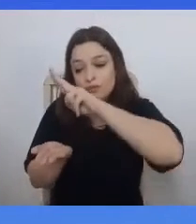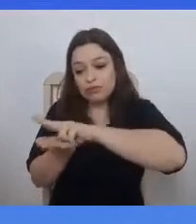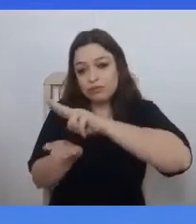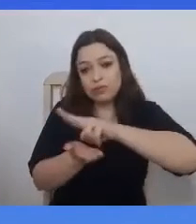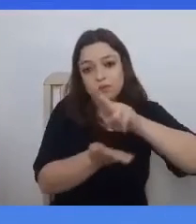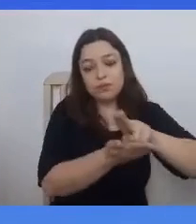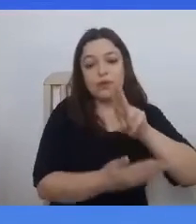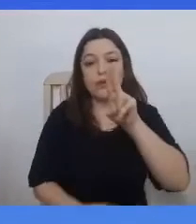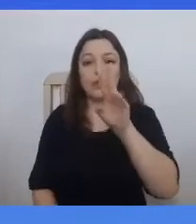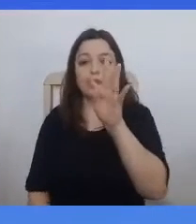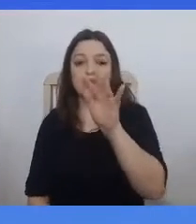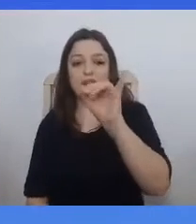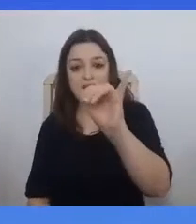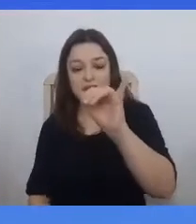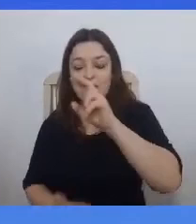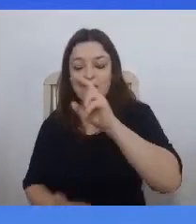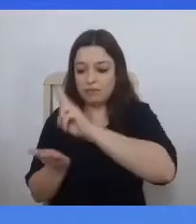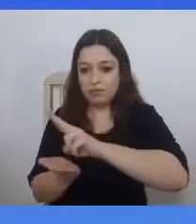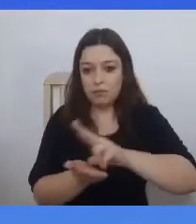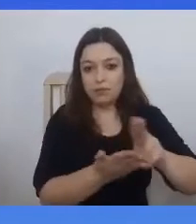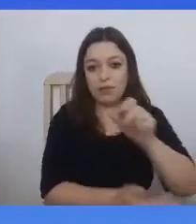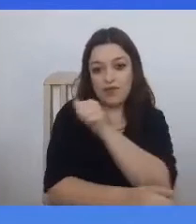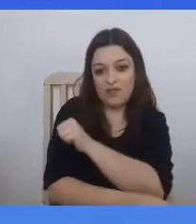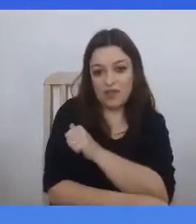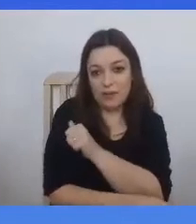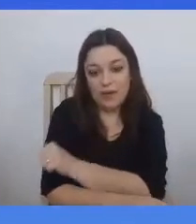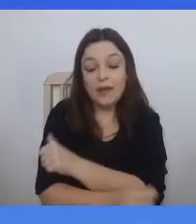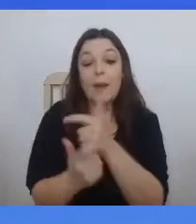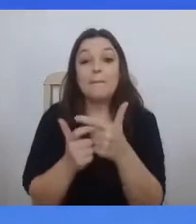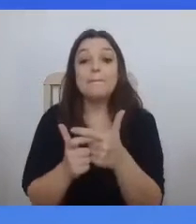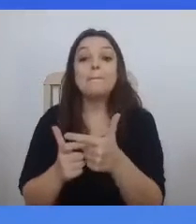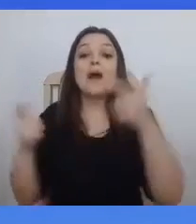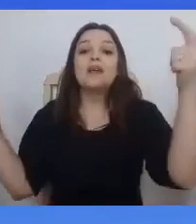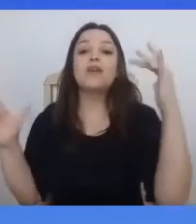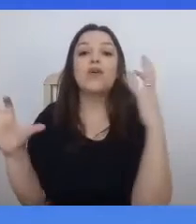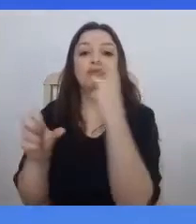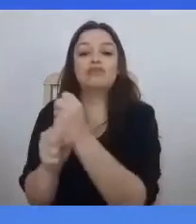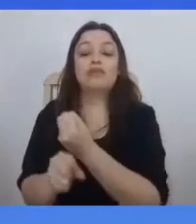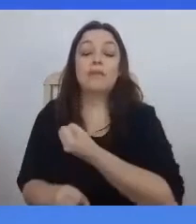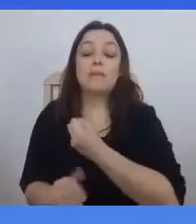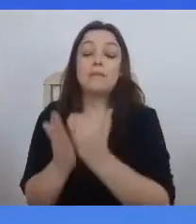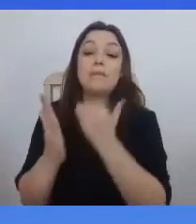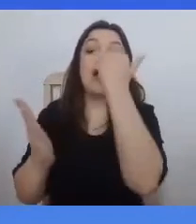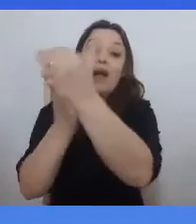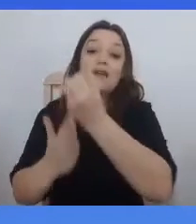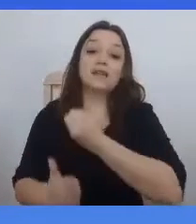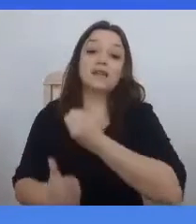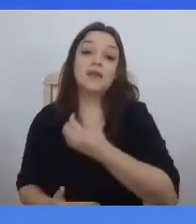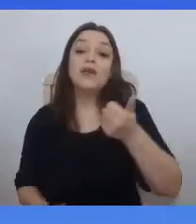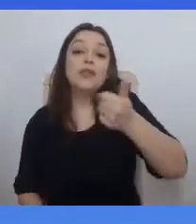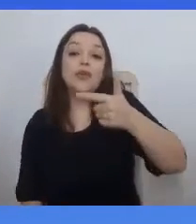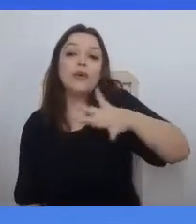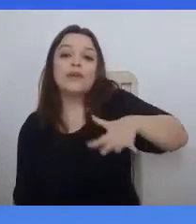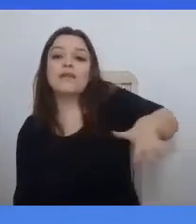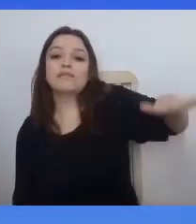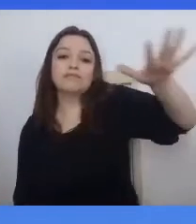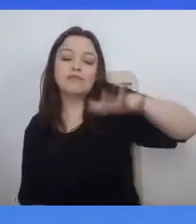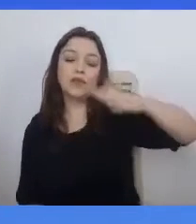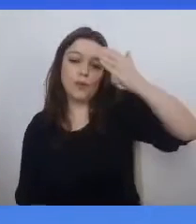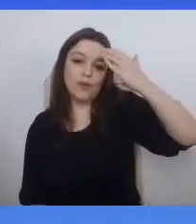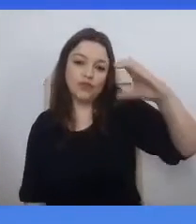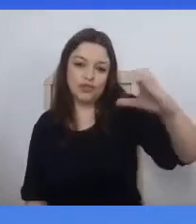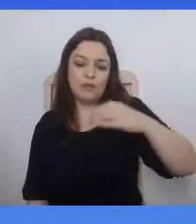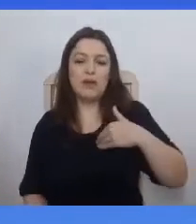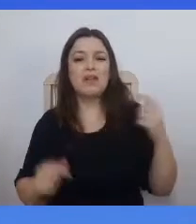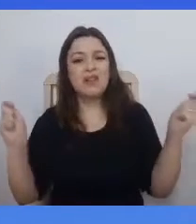em maior número aqui na cidade de Curitiba. Que nós temos feito o possível e o impossível para atender a